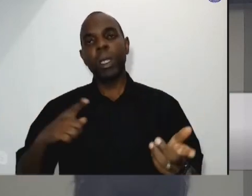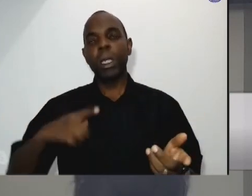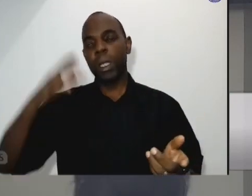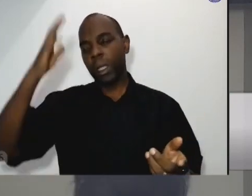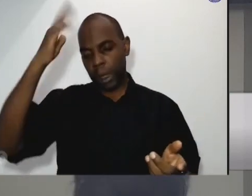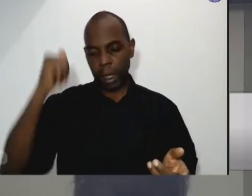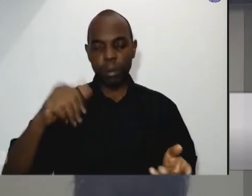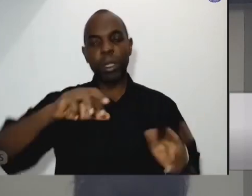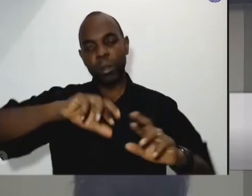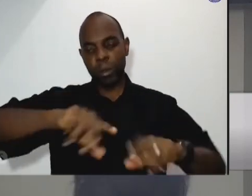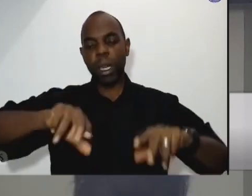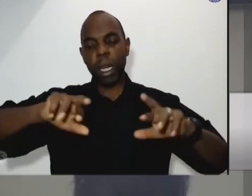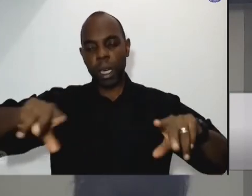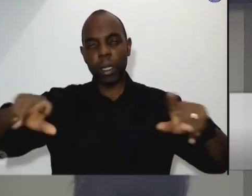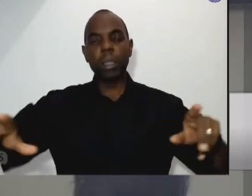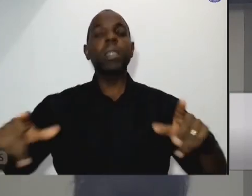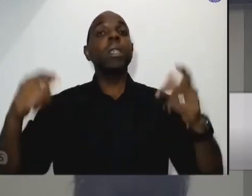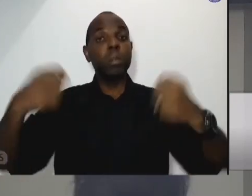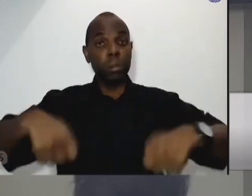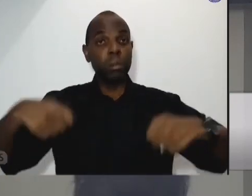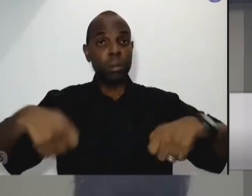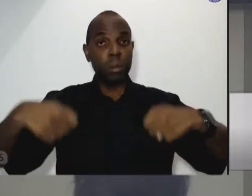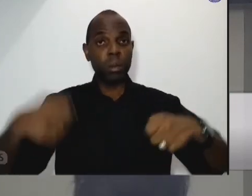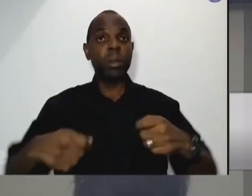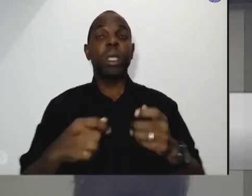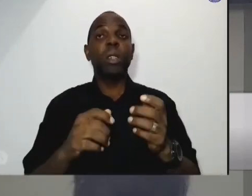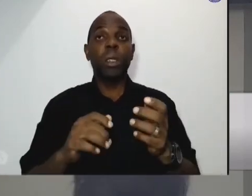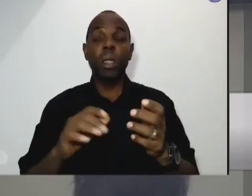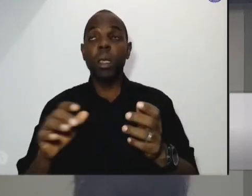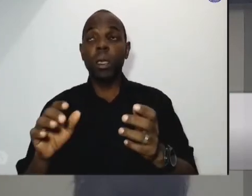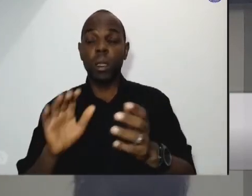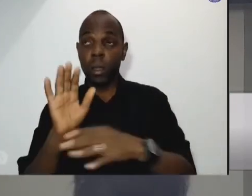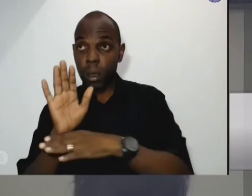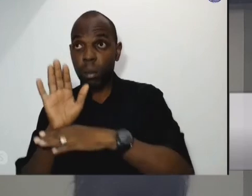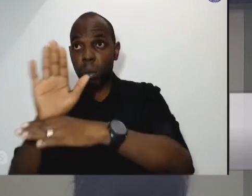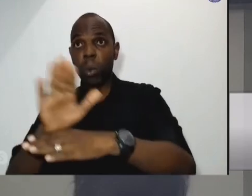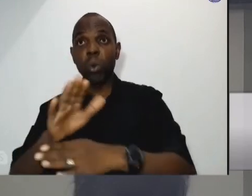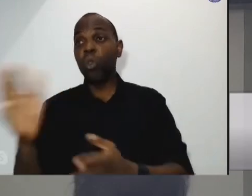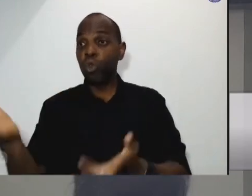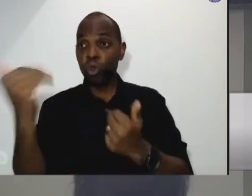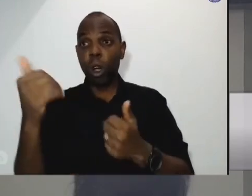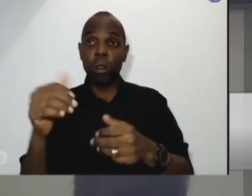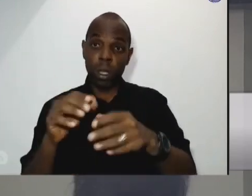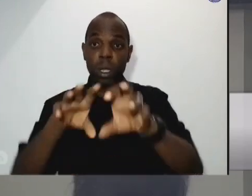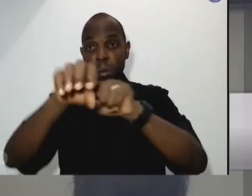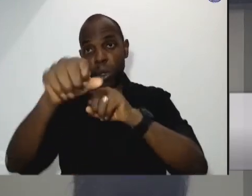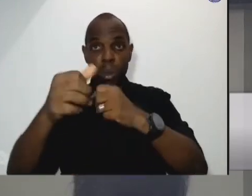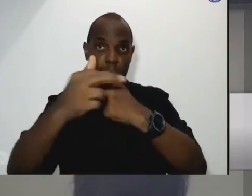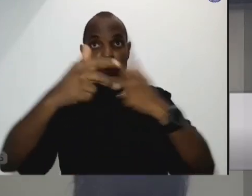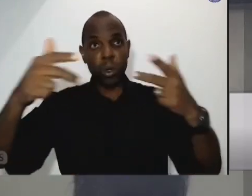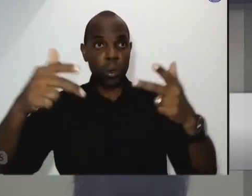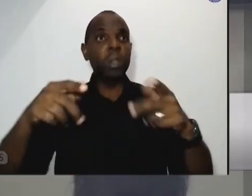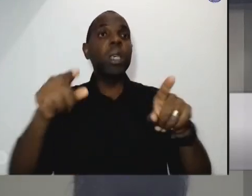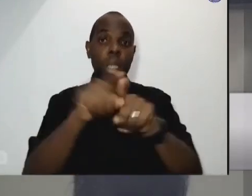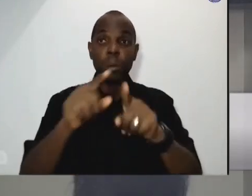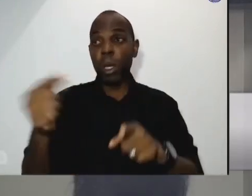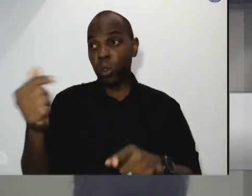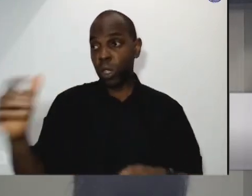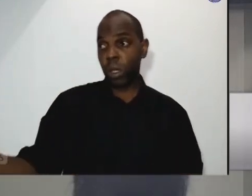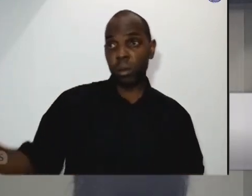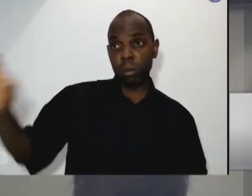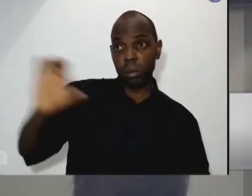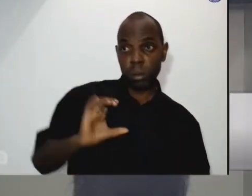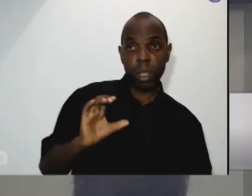incentivo a gente sabe da necessidade da formalização para a gente conseguir captação de recursos e até para a gente conseguir